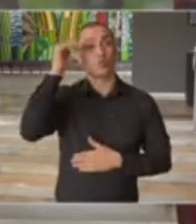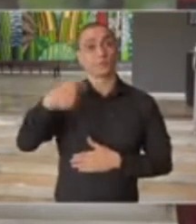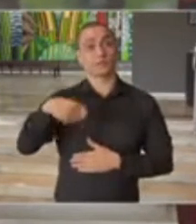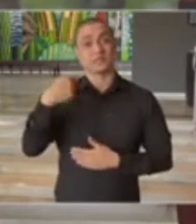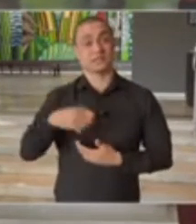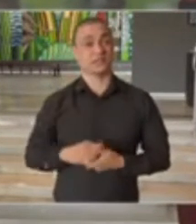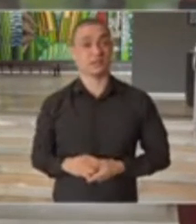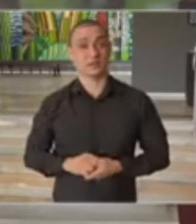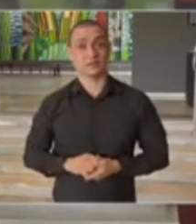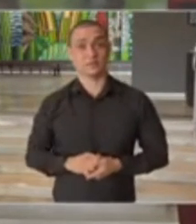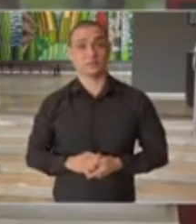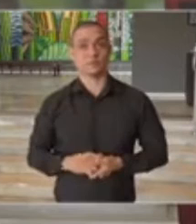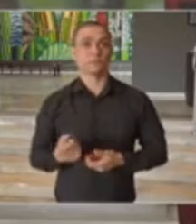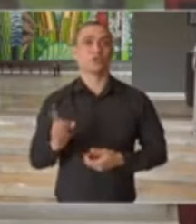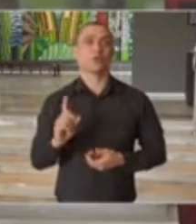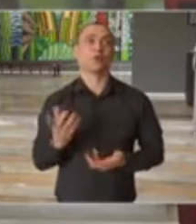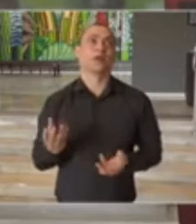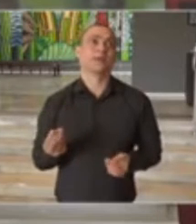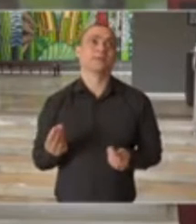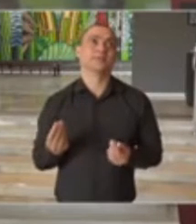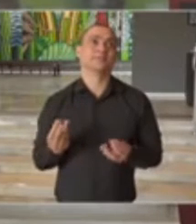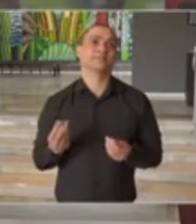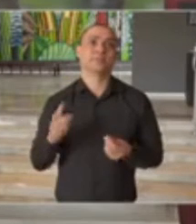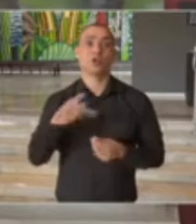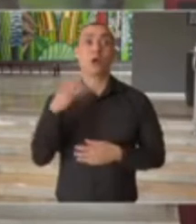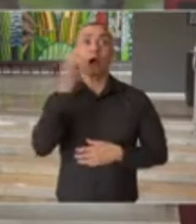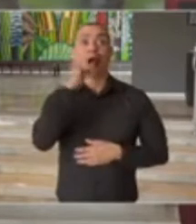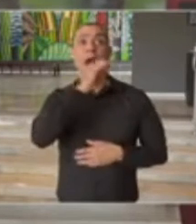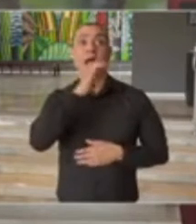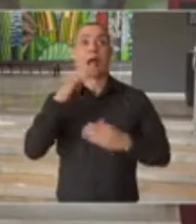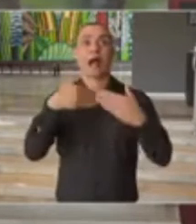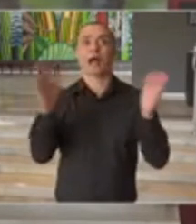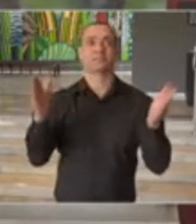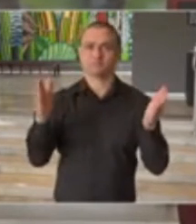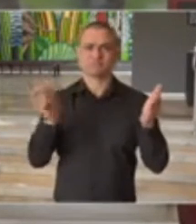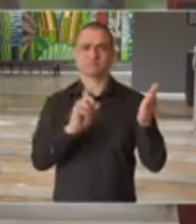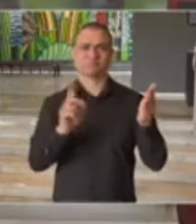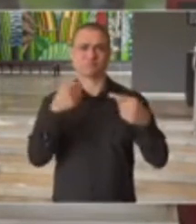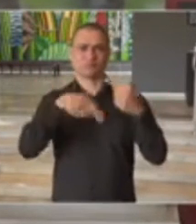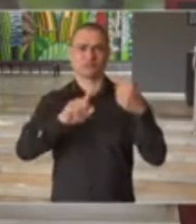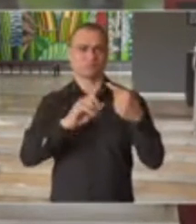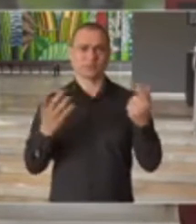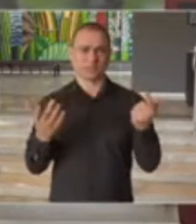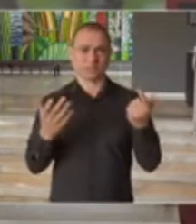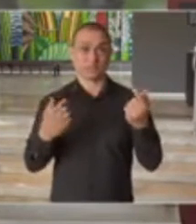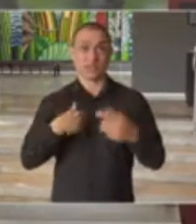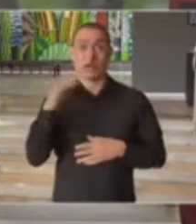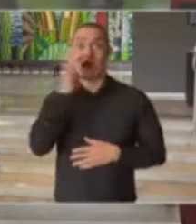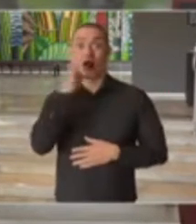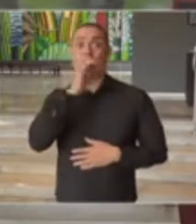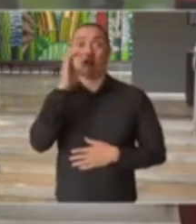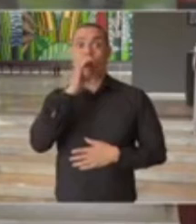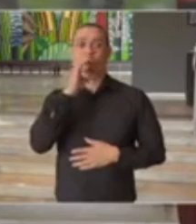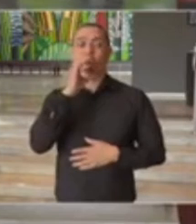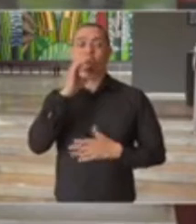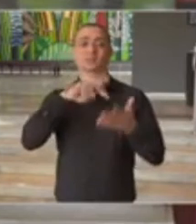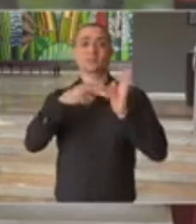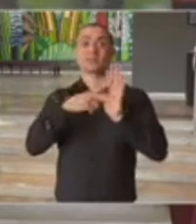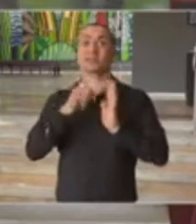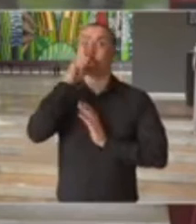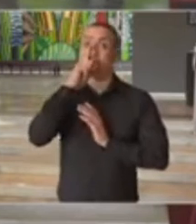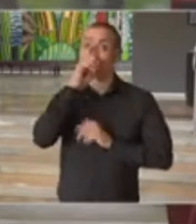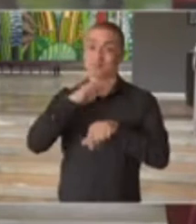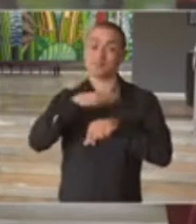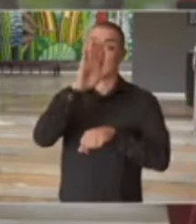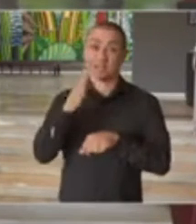Não é razoável ter pressa e assoldamento. A pressa e o assoldamento significa riscos.